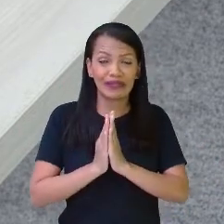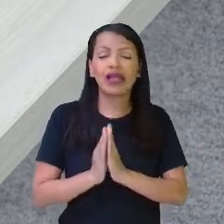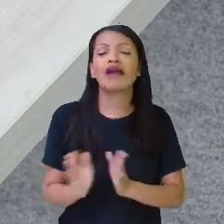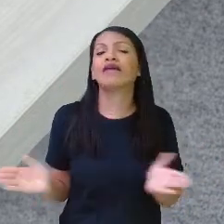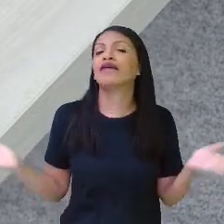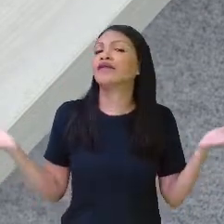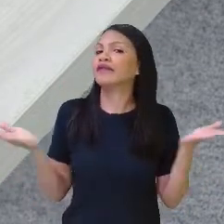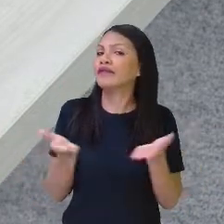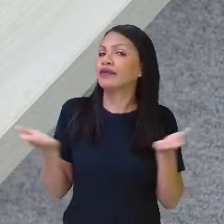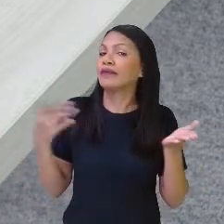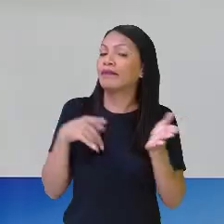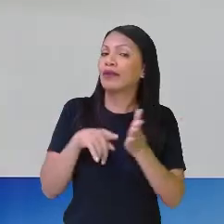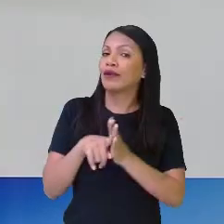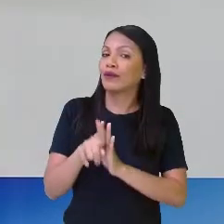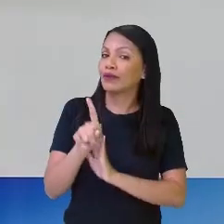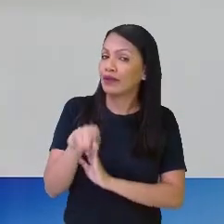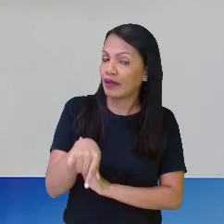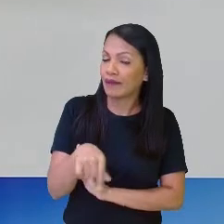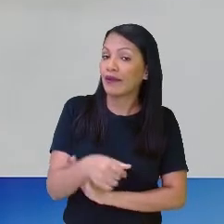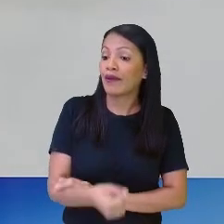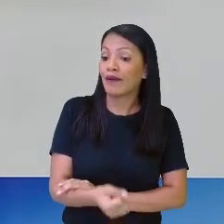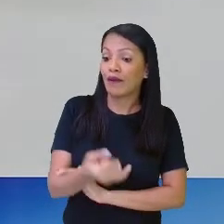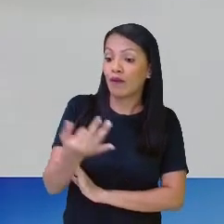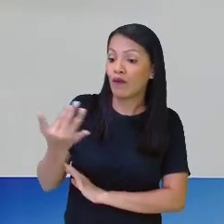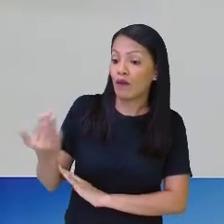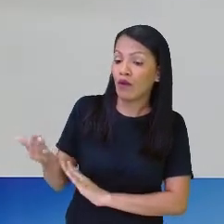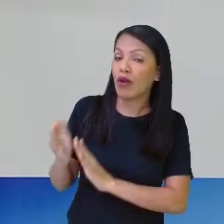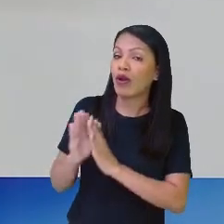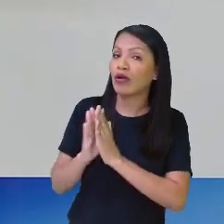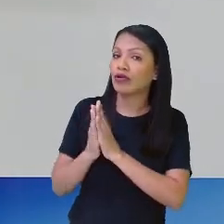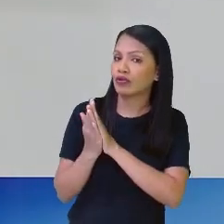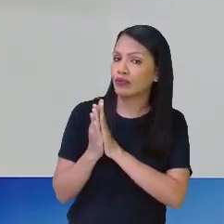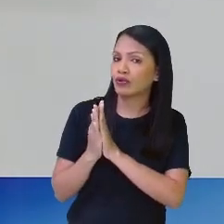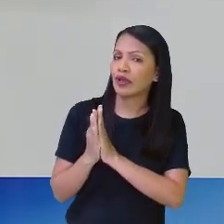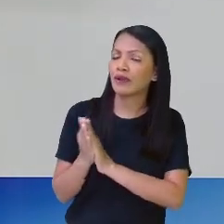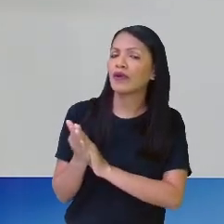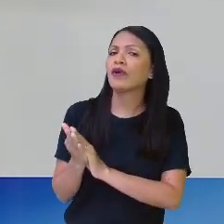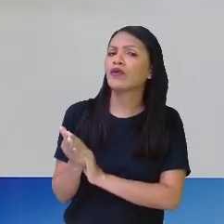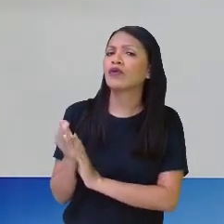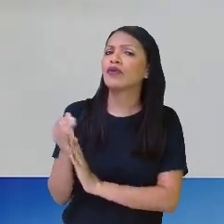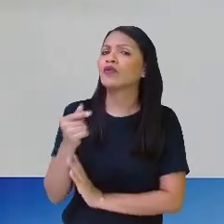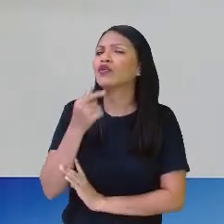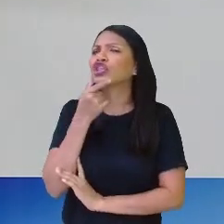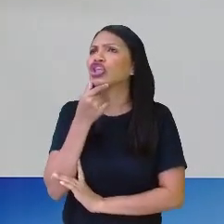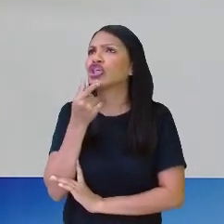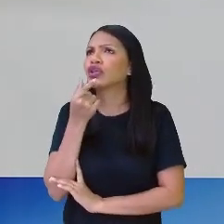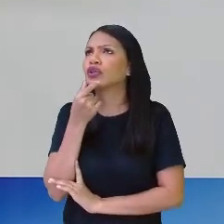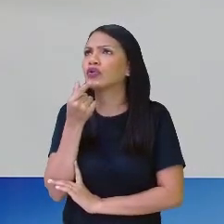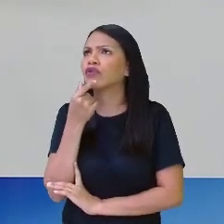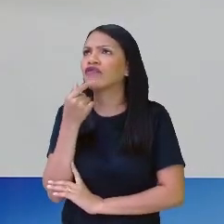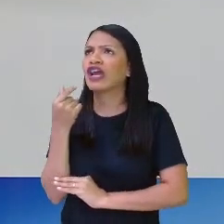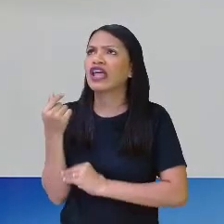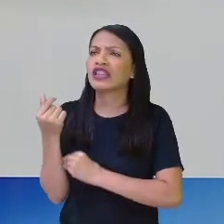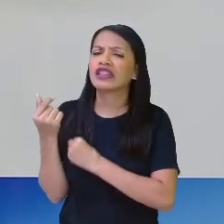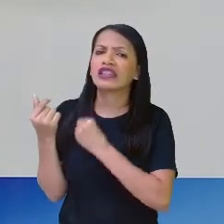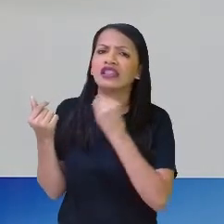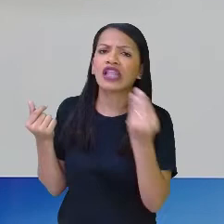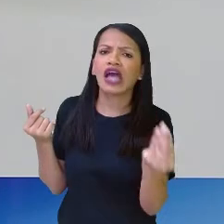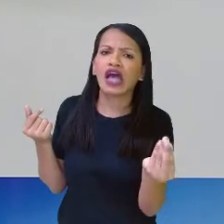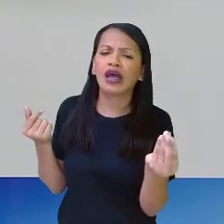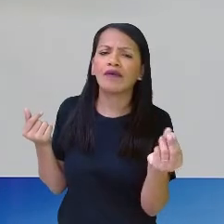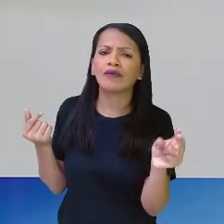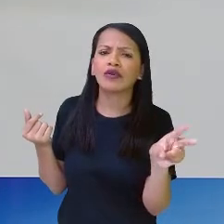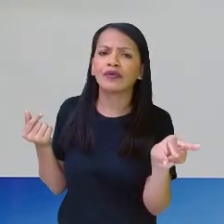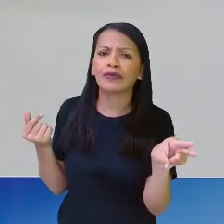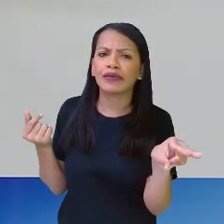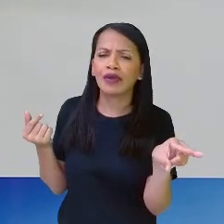pergunta é, quantos bonecos ele vai dar para o irmão? Será que vocês responderam certo? Ele